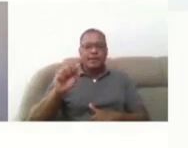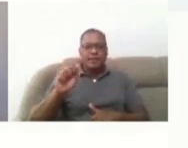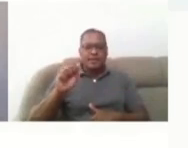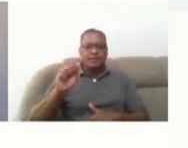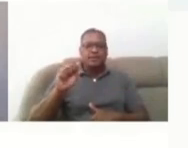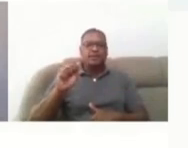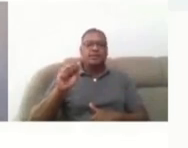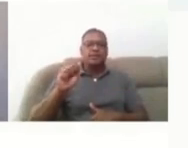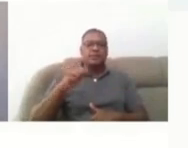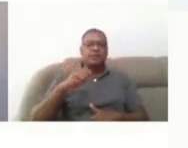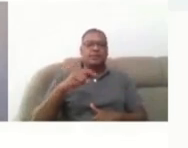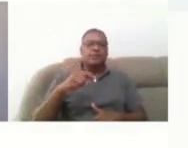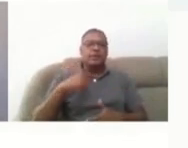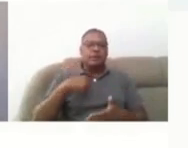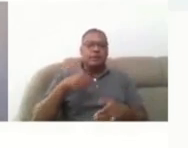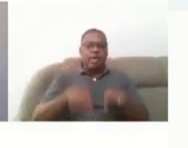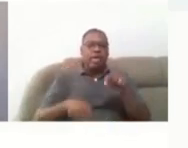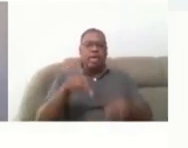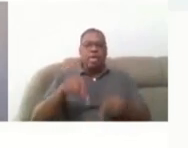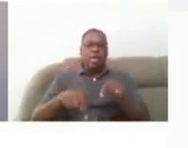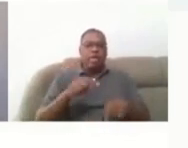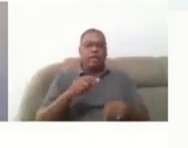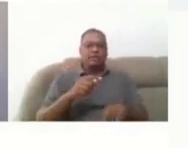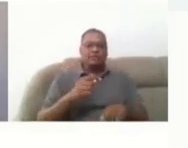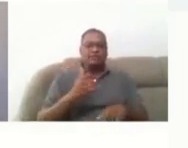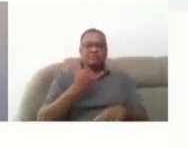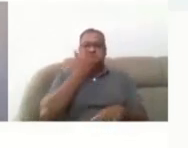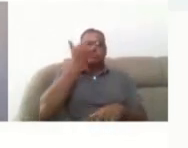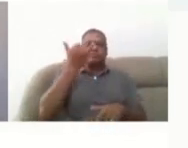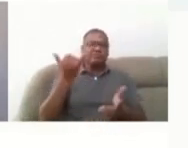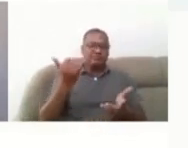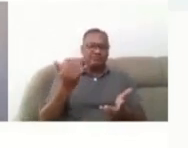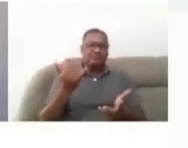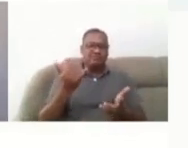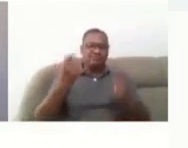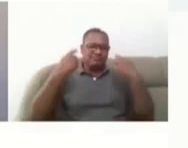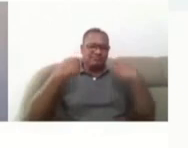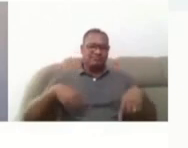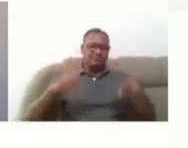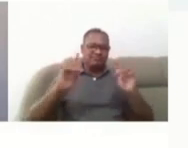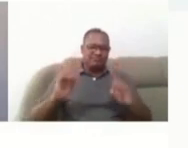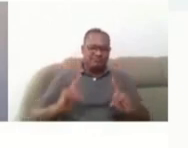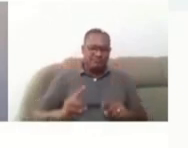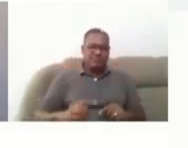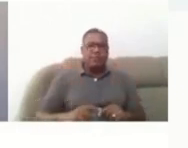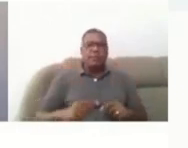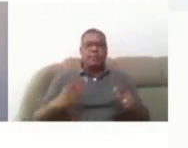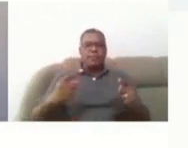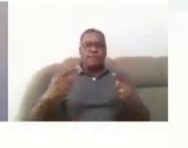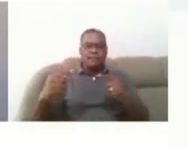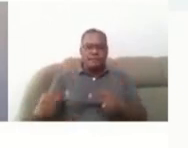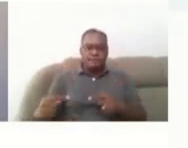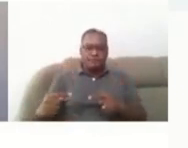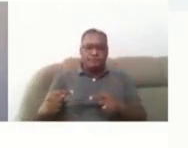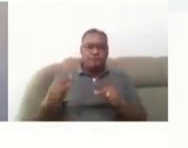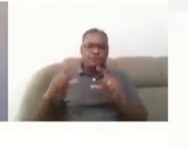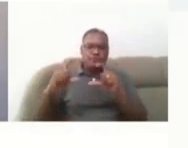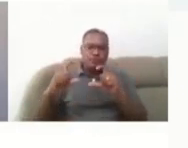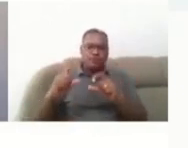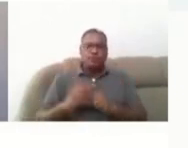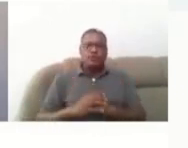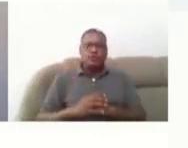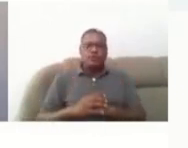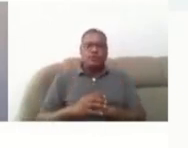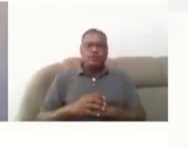acabe teclando mais de uma tecla por vez, por questões motoras. E o de baixo também é um mouse com acionador. Em vez da